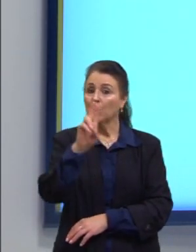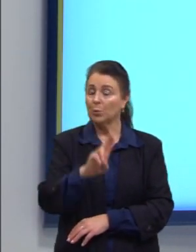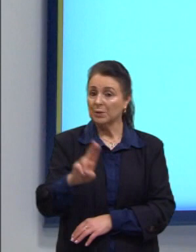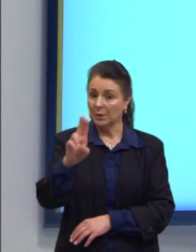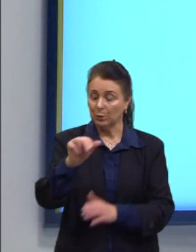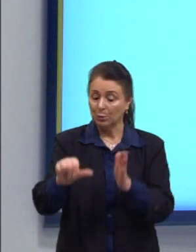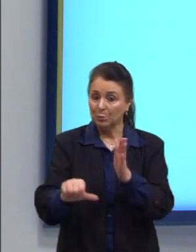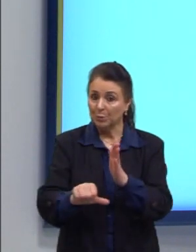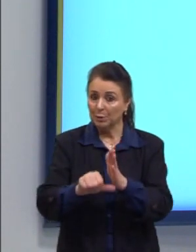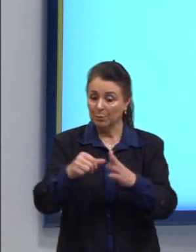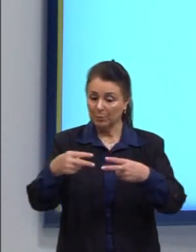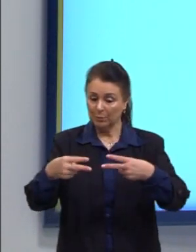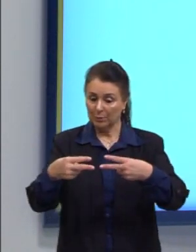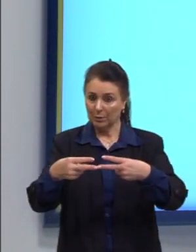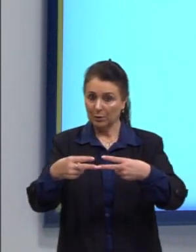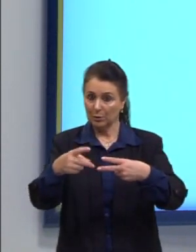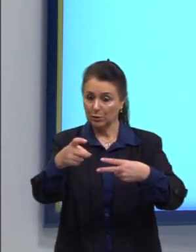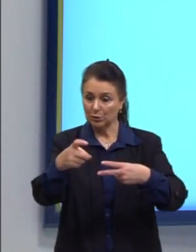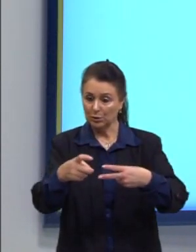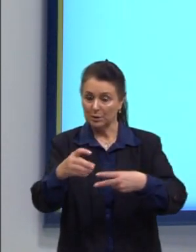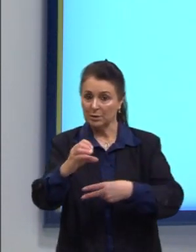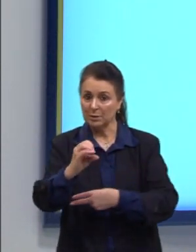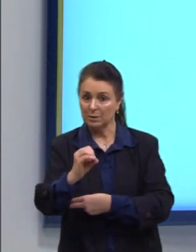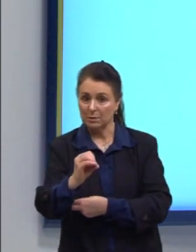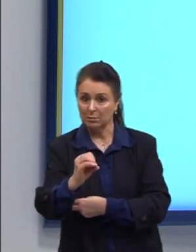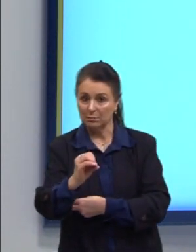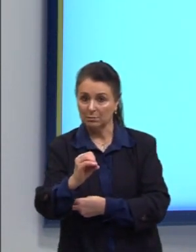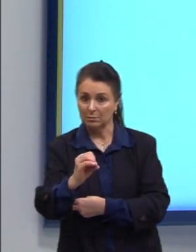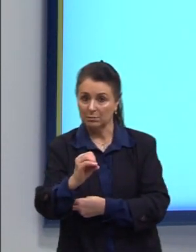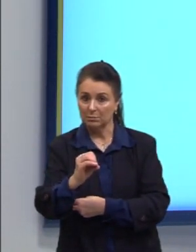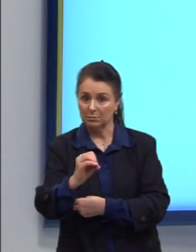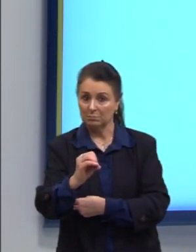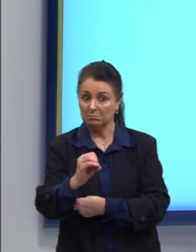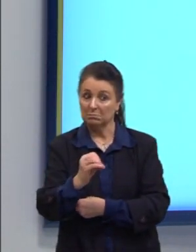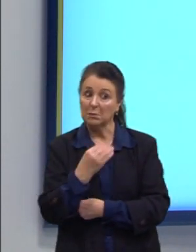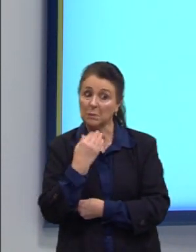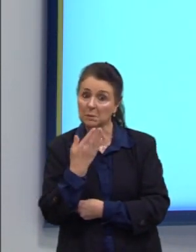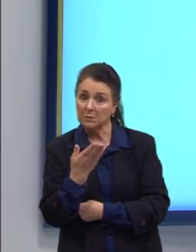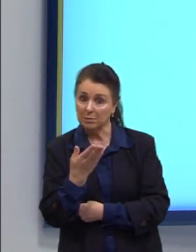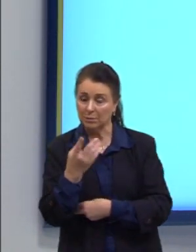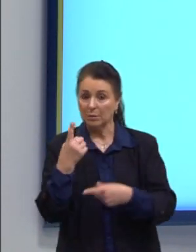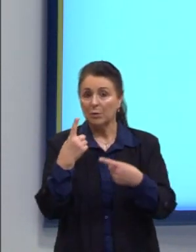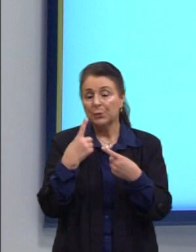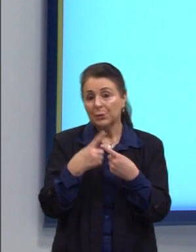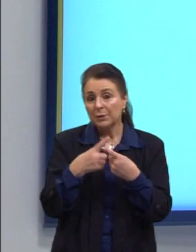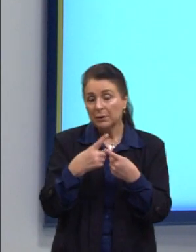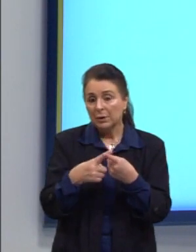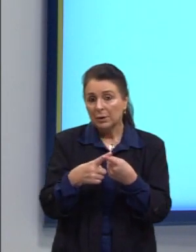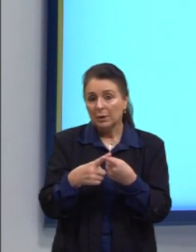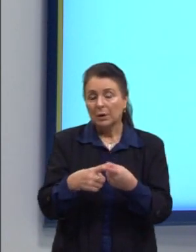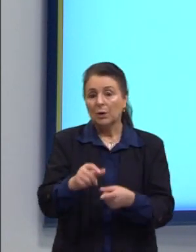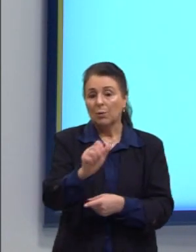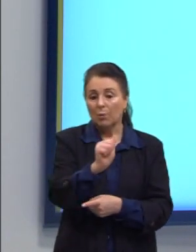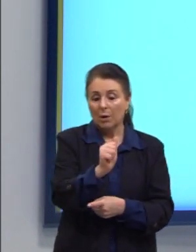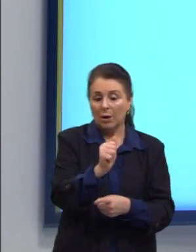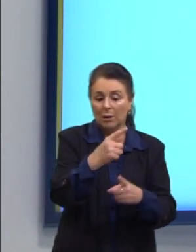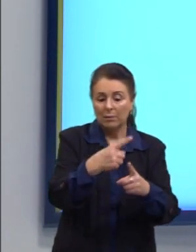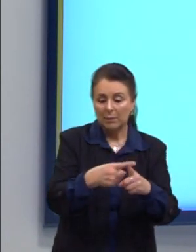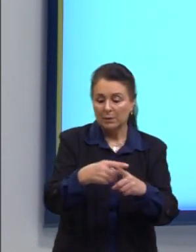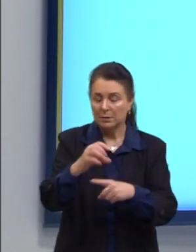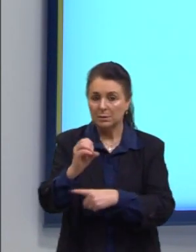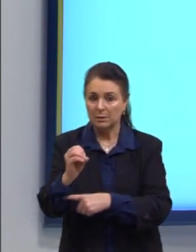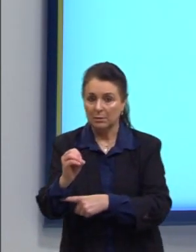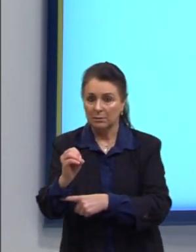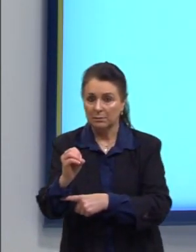ordenado, gente, o X ele é zero, então, não me resolve, né? Porque aqui eu teria A vezes zero,